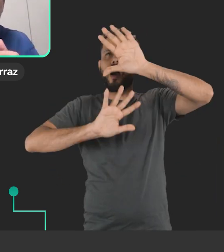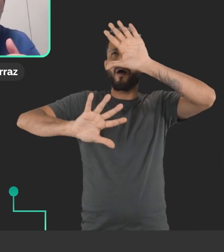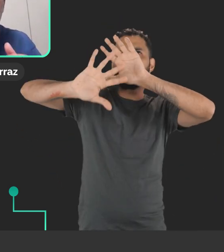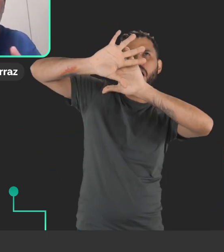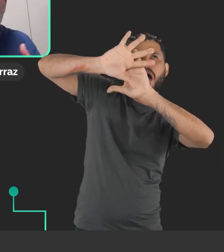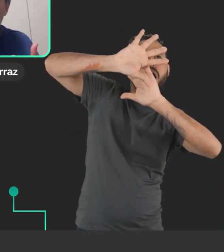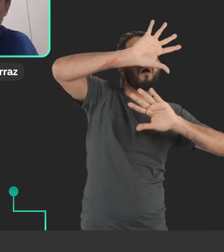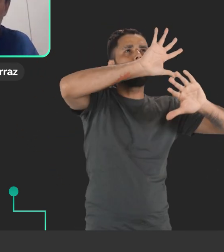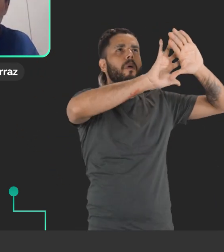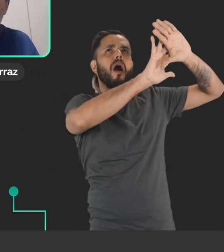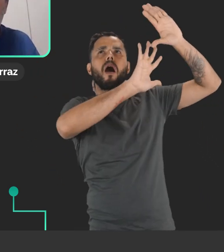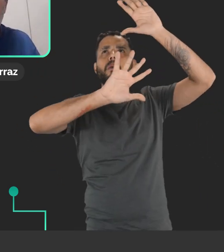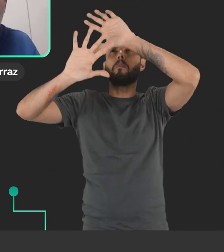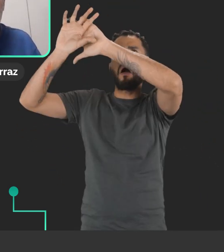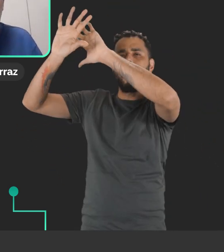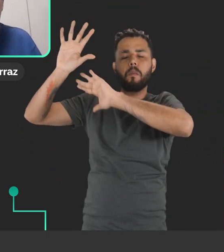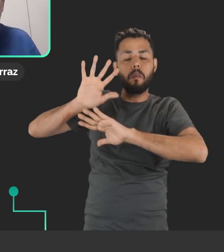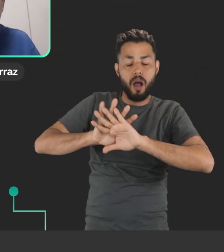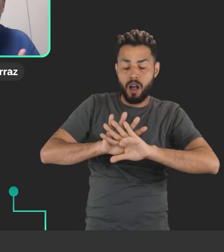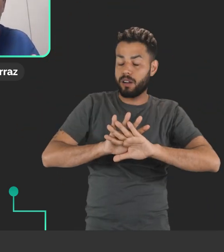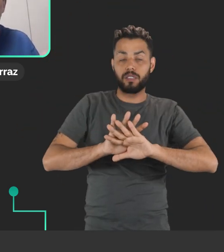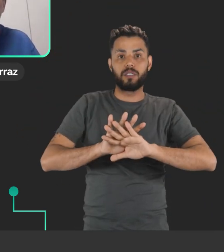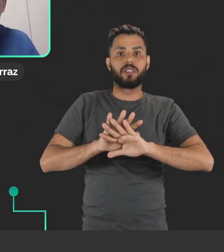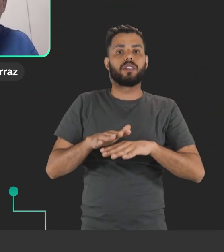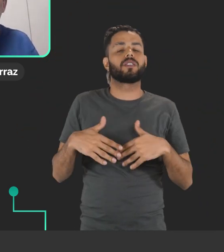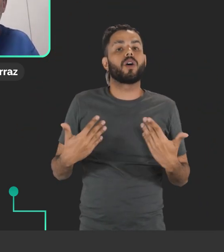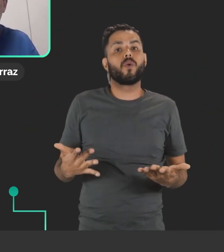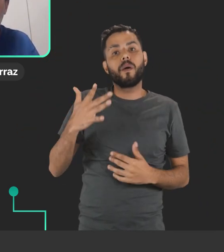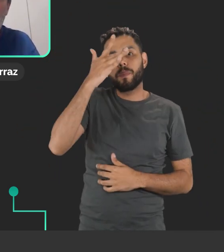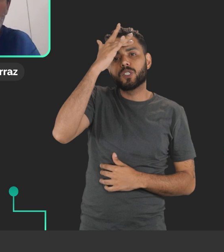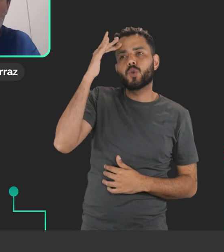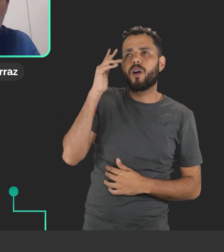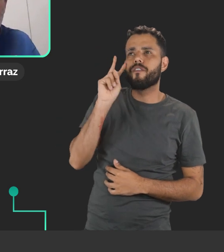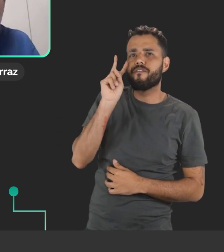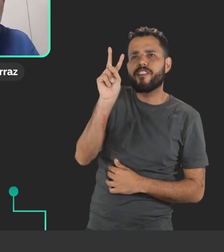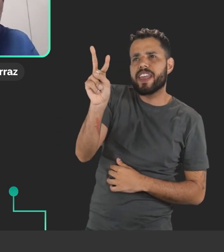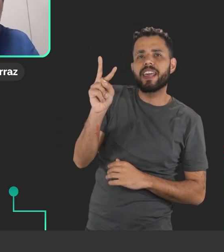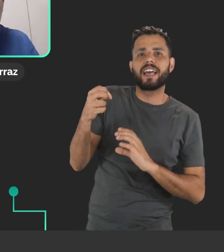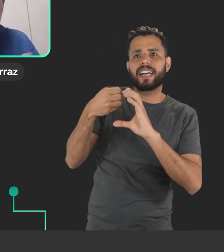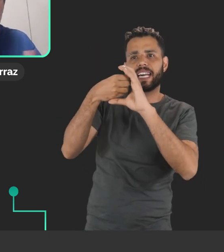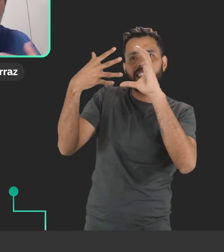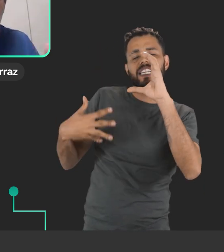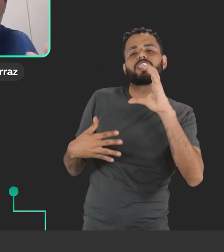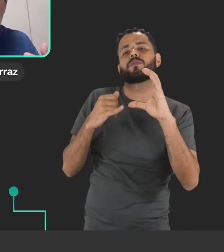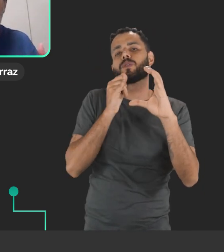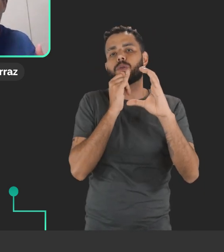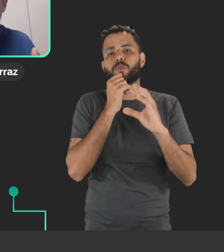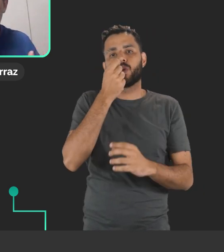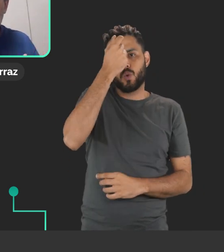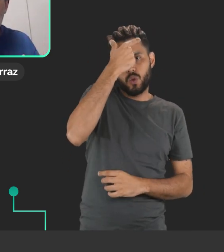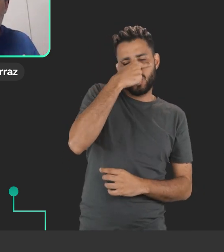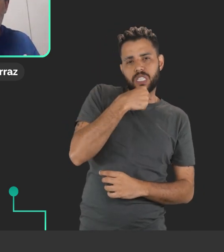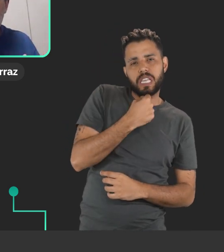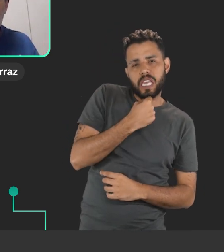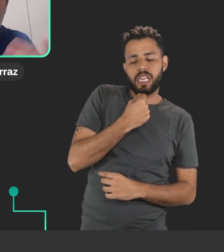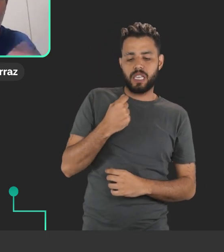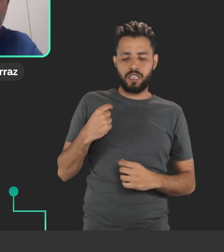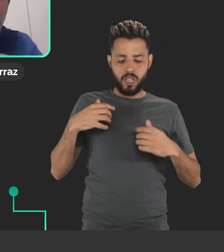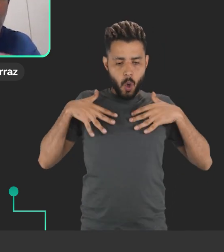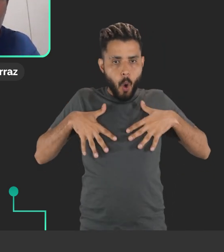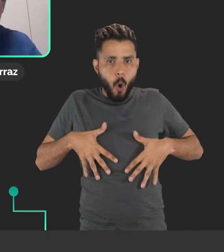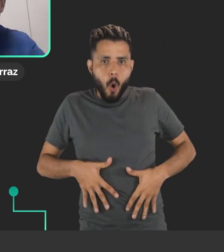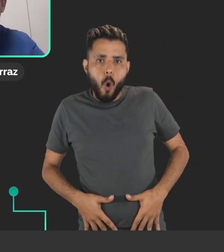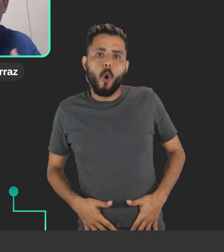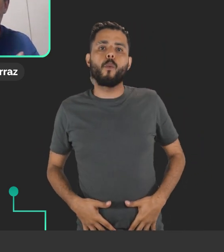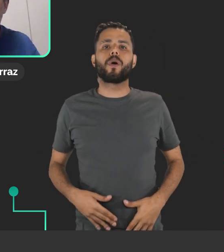sobrepõem, né, a gente precisa considerar que a pessoa também pode personalizar não só características, né, como skin,